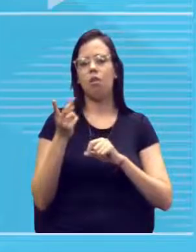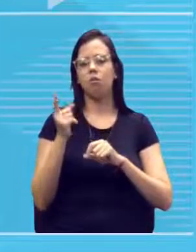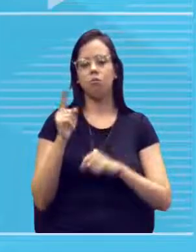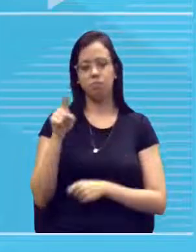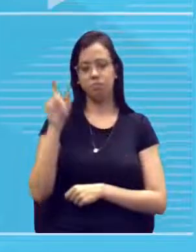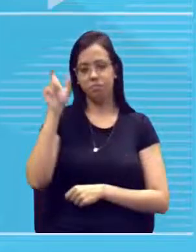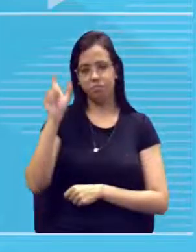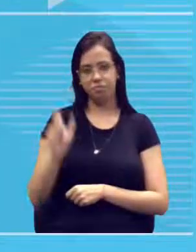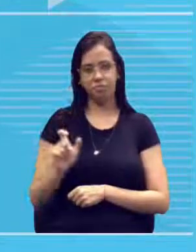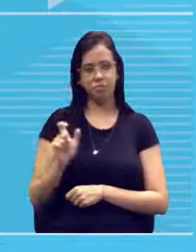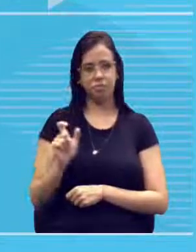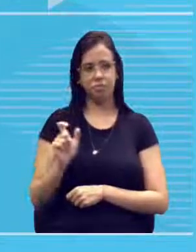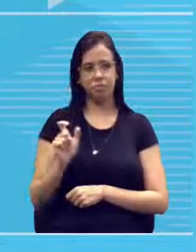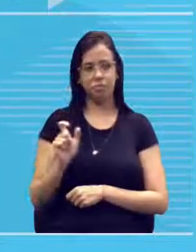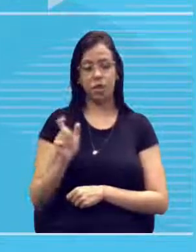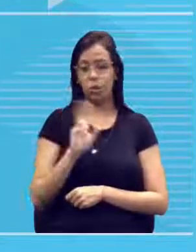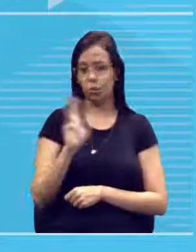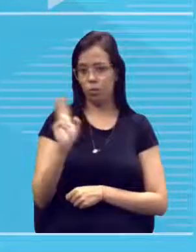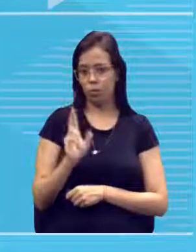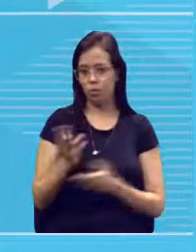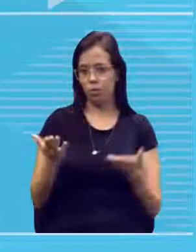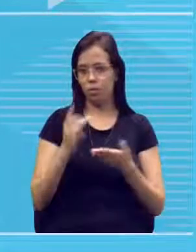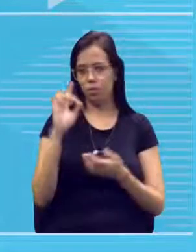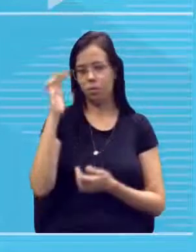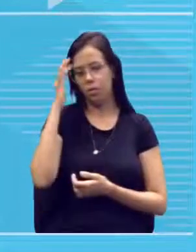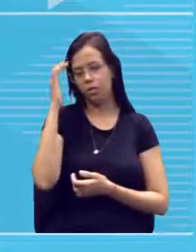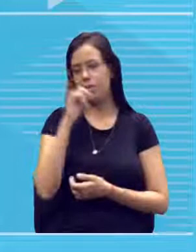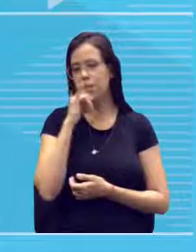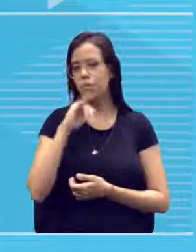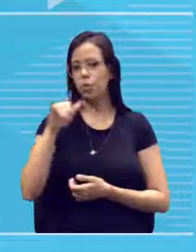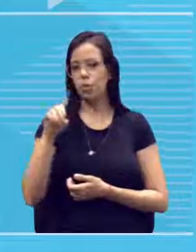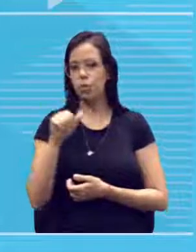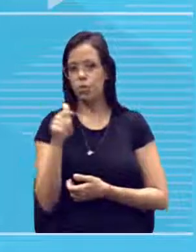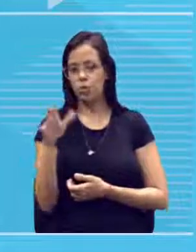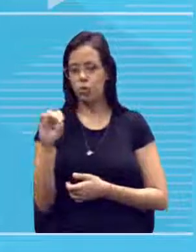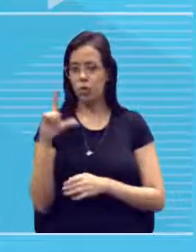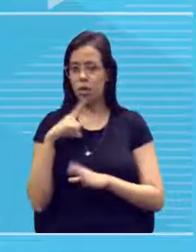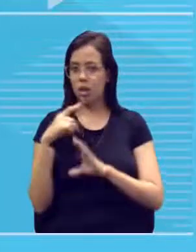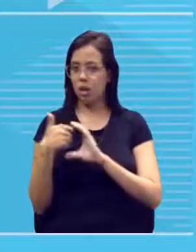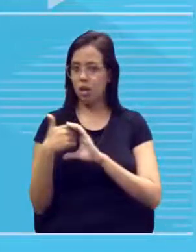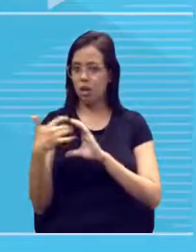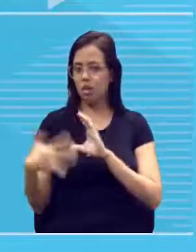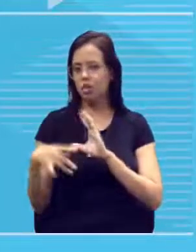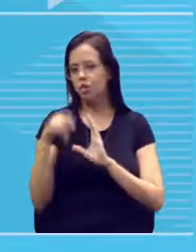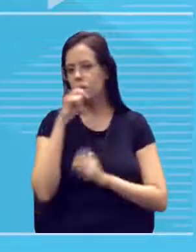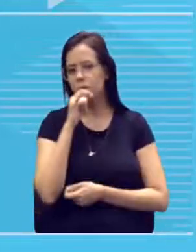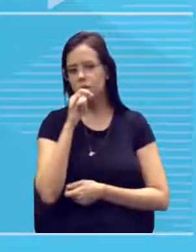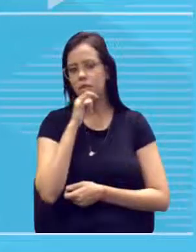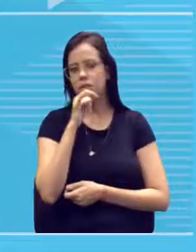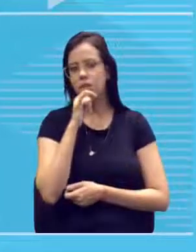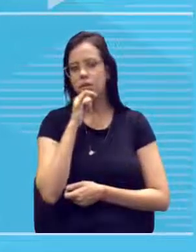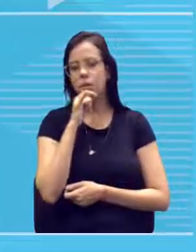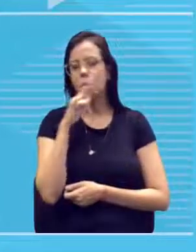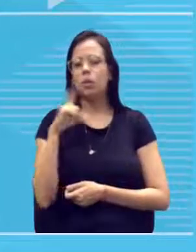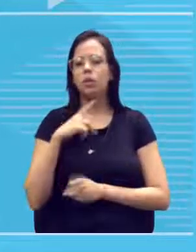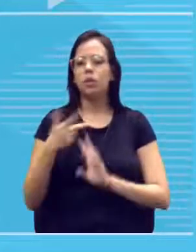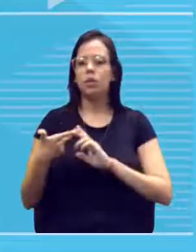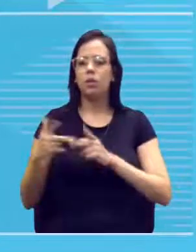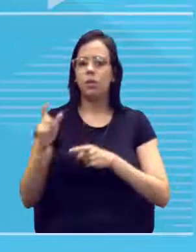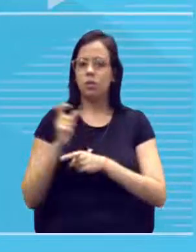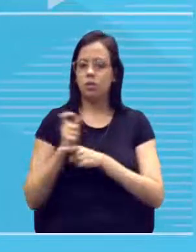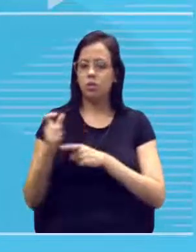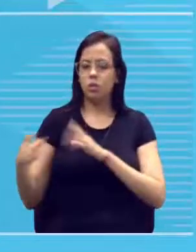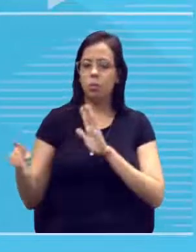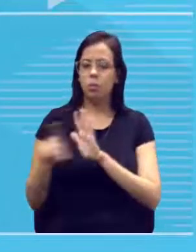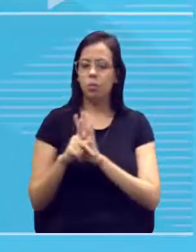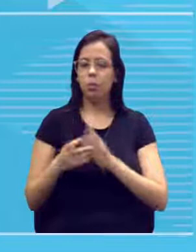vamos dar nomes para as pessoas, né? Será que o João tem uma característica, por exemplo, um gene para um